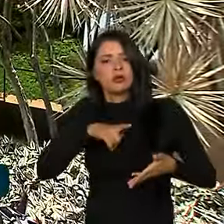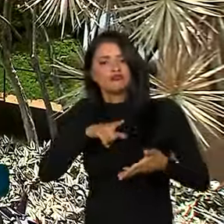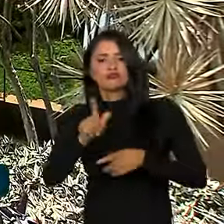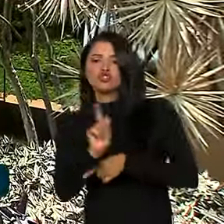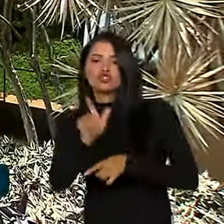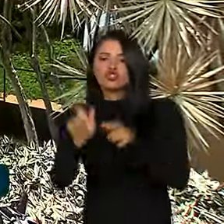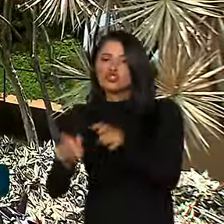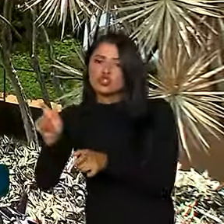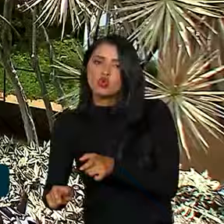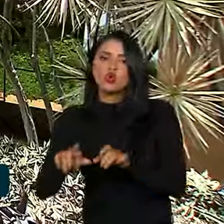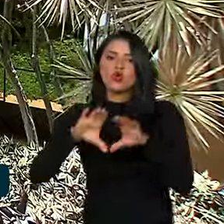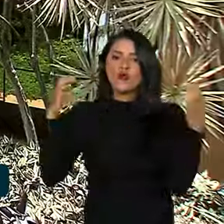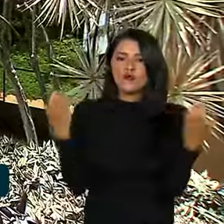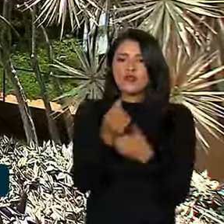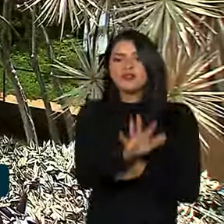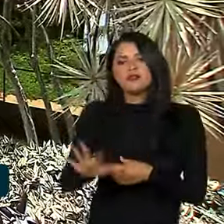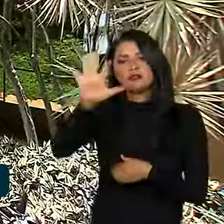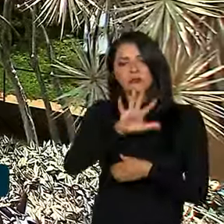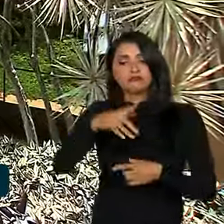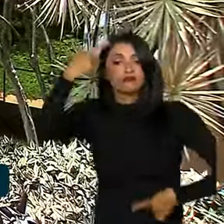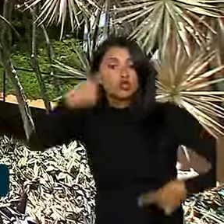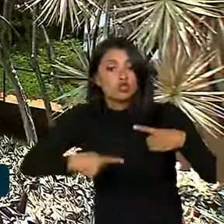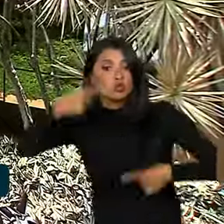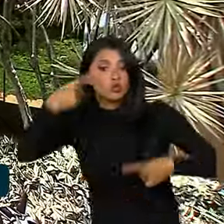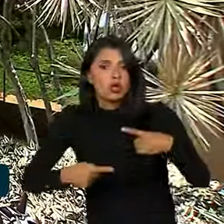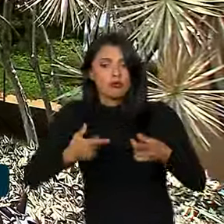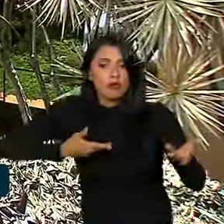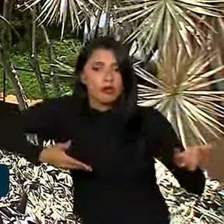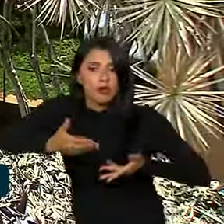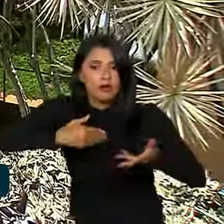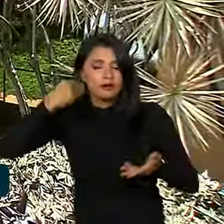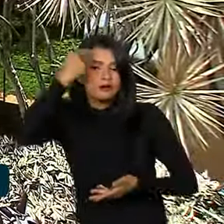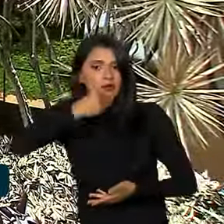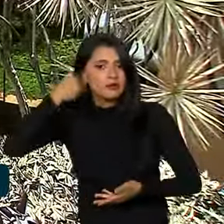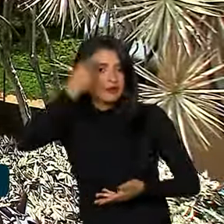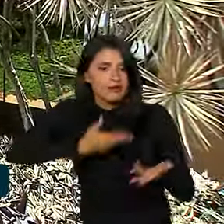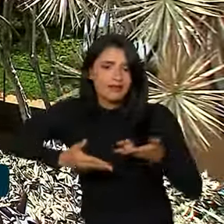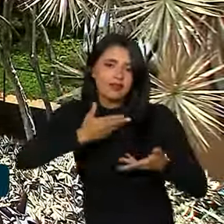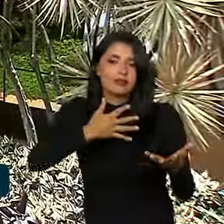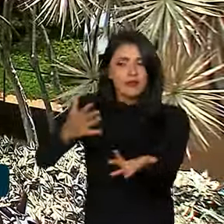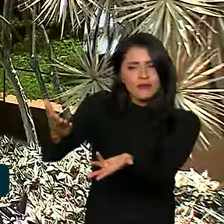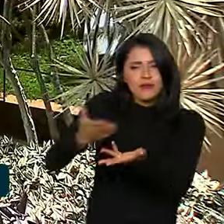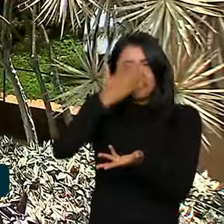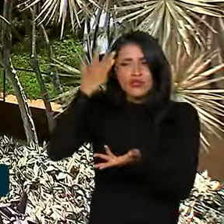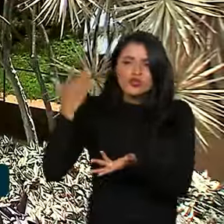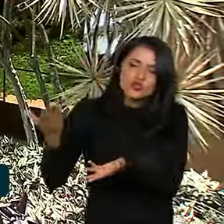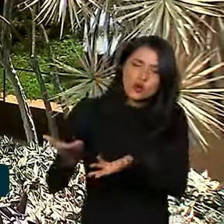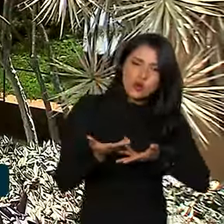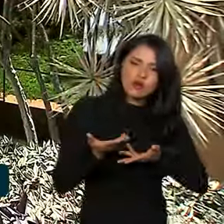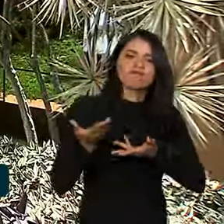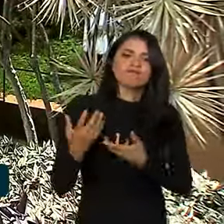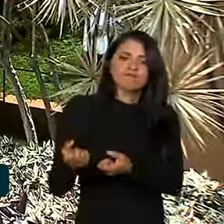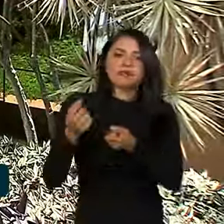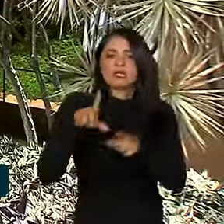gestores em conferências nacionais para discussões e trocas de experiências no acolhimento de pessoas. E vai